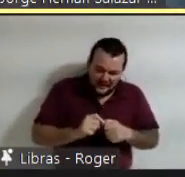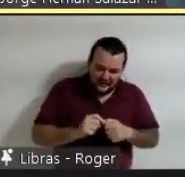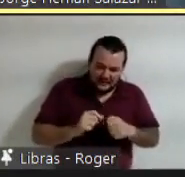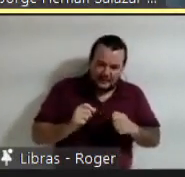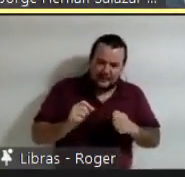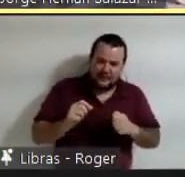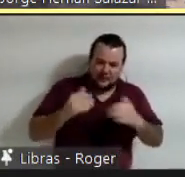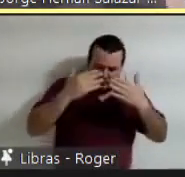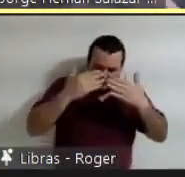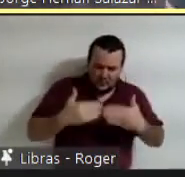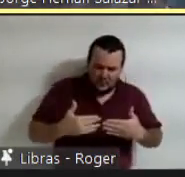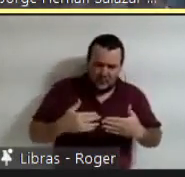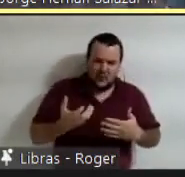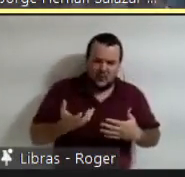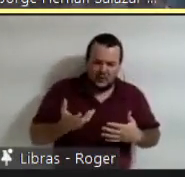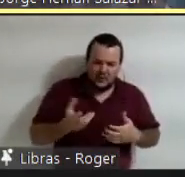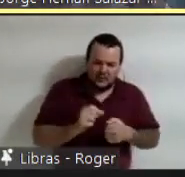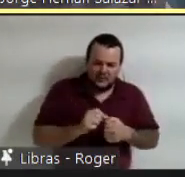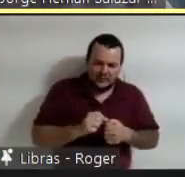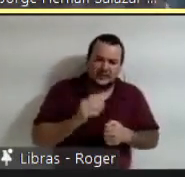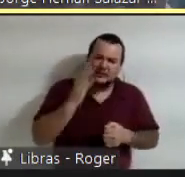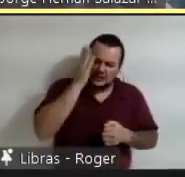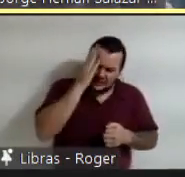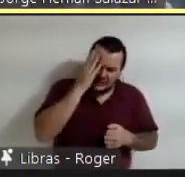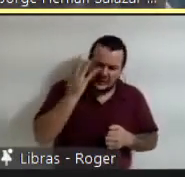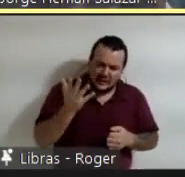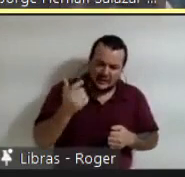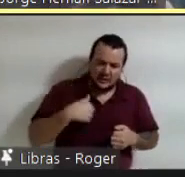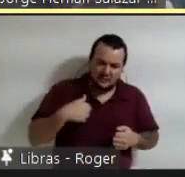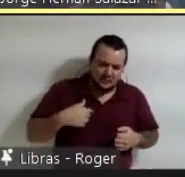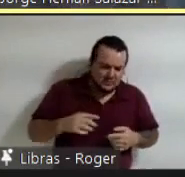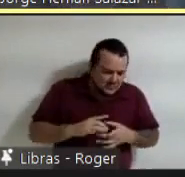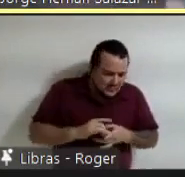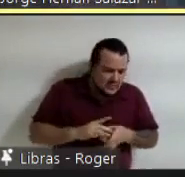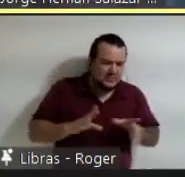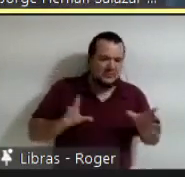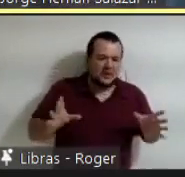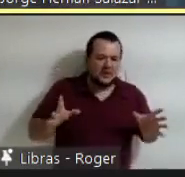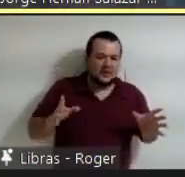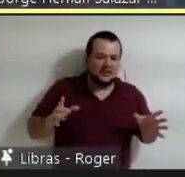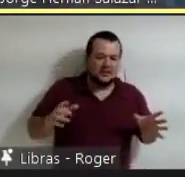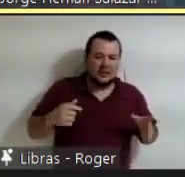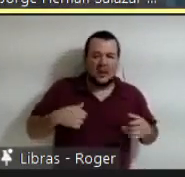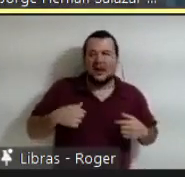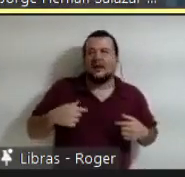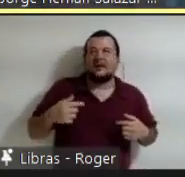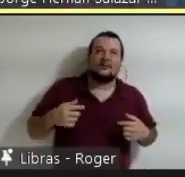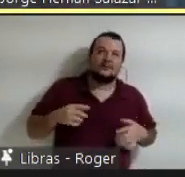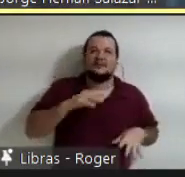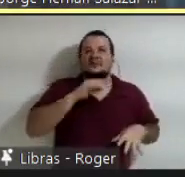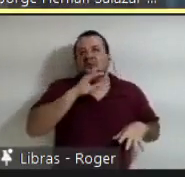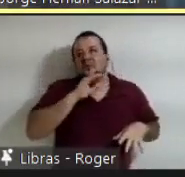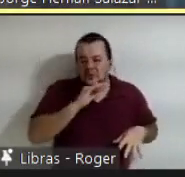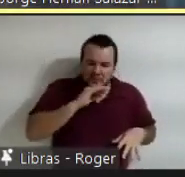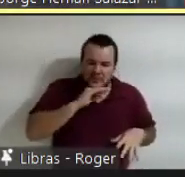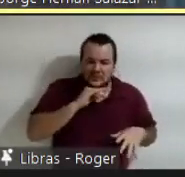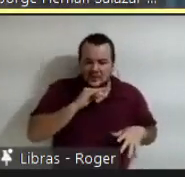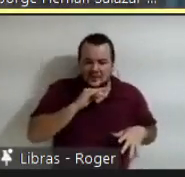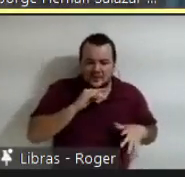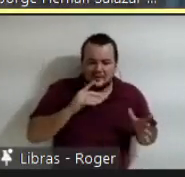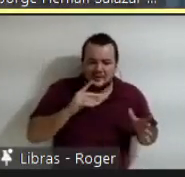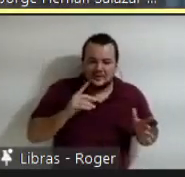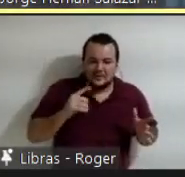Me libero, eu sou um pésimo actor, sou um mal actor. E o cara que me vai fatal, não. É melhor